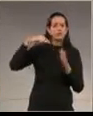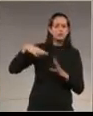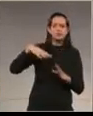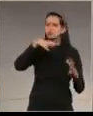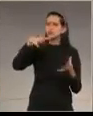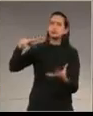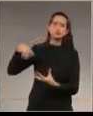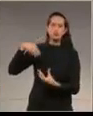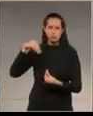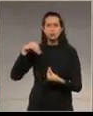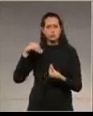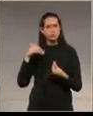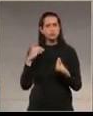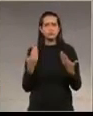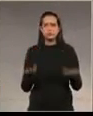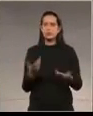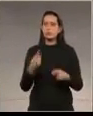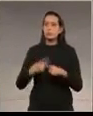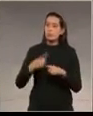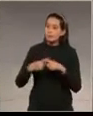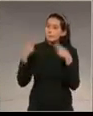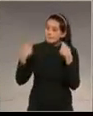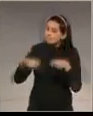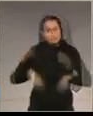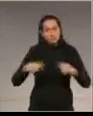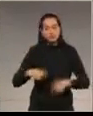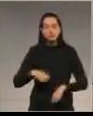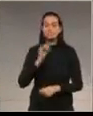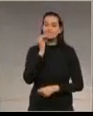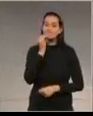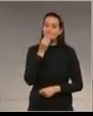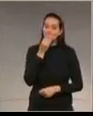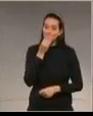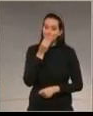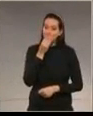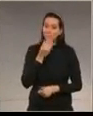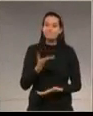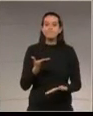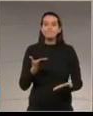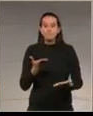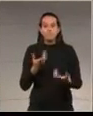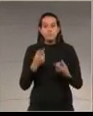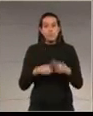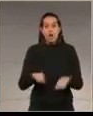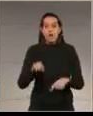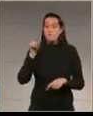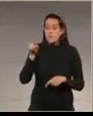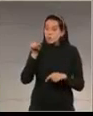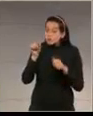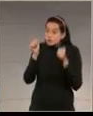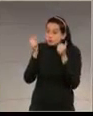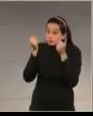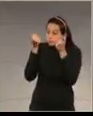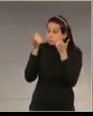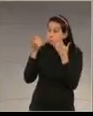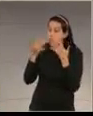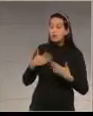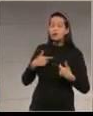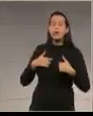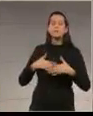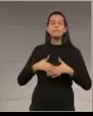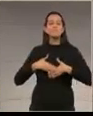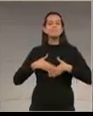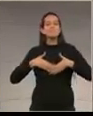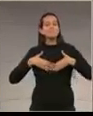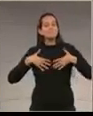deixa pro povo. Eles exploram, fazem tudo, mas vossa excelência foi muito feliz. Quero me colocar